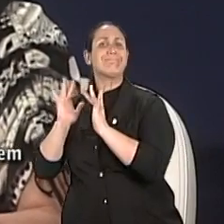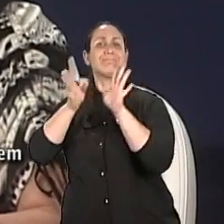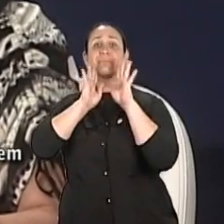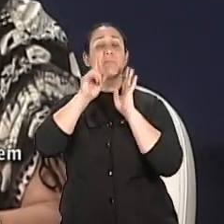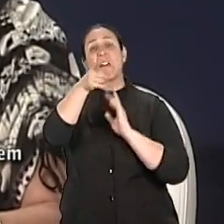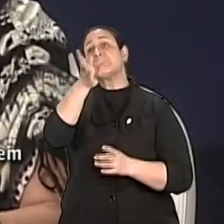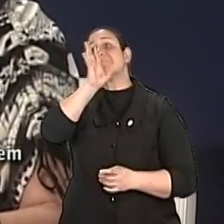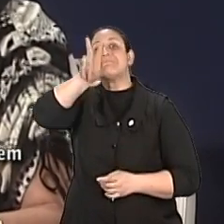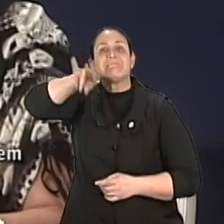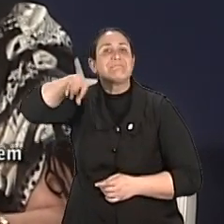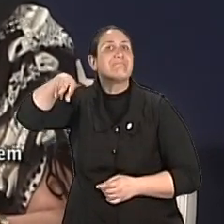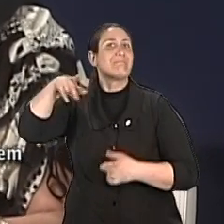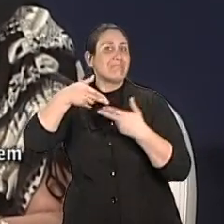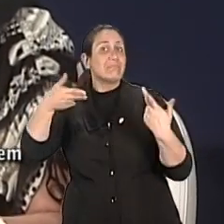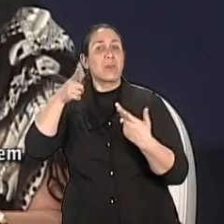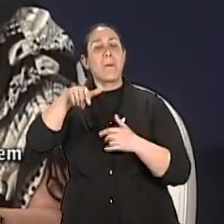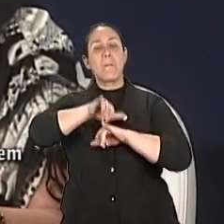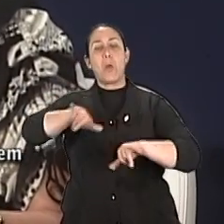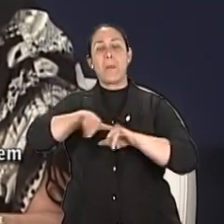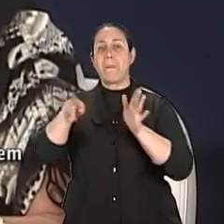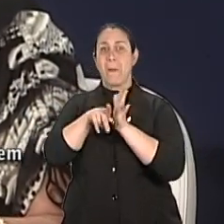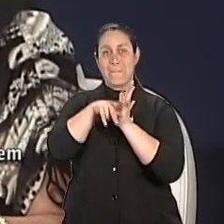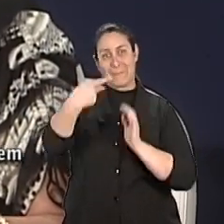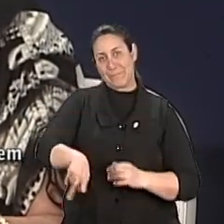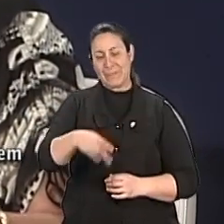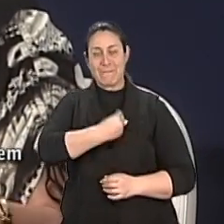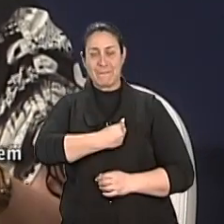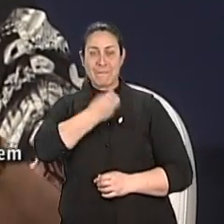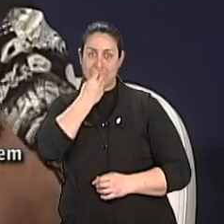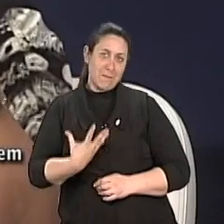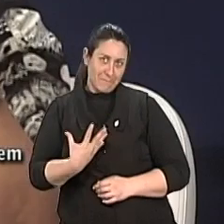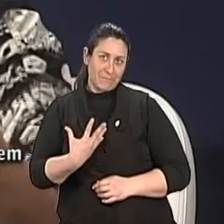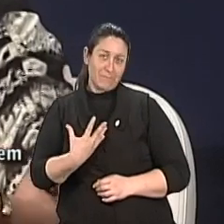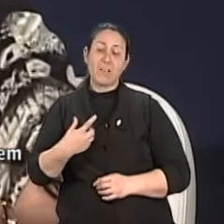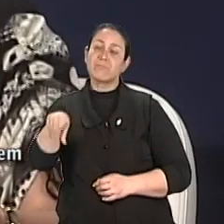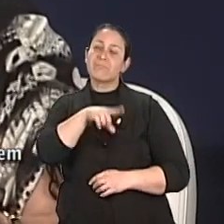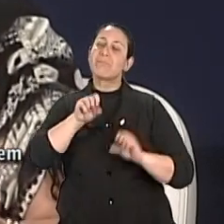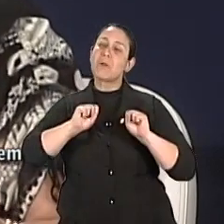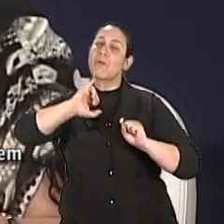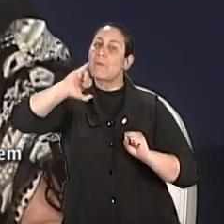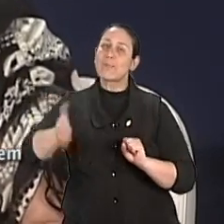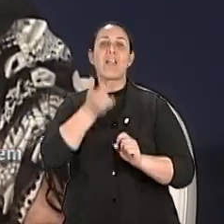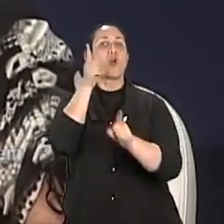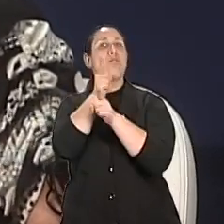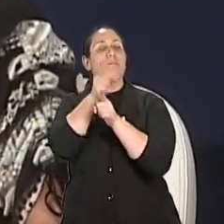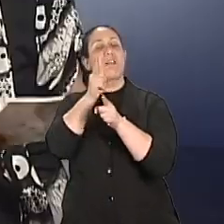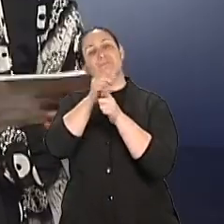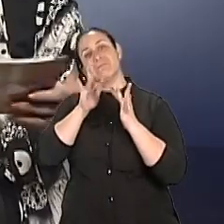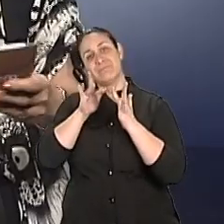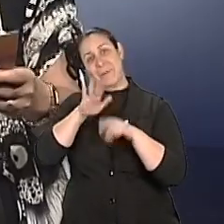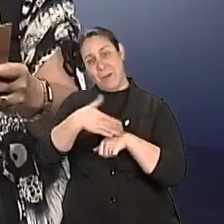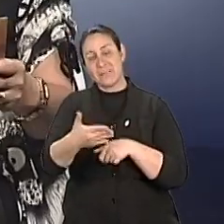.br Barra programa Viva Bem, tudo junto, para que a gente possa de novo se encontrar mais uma vez no